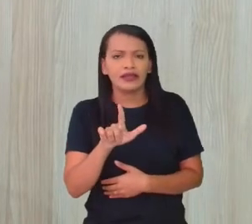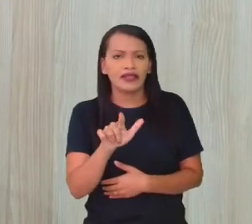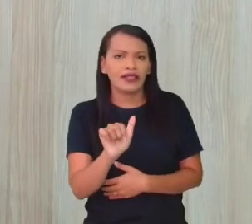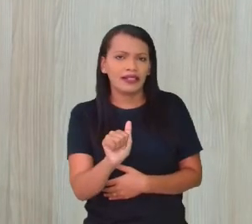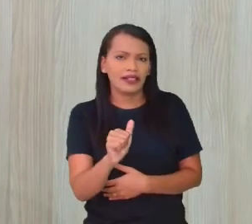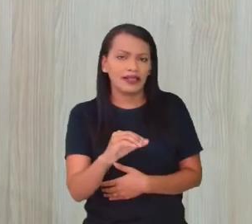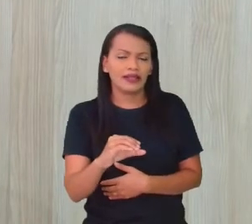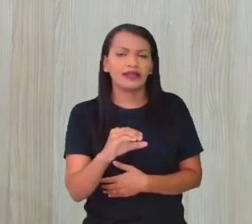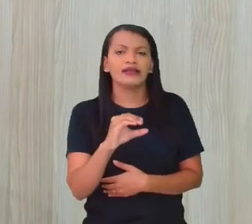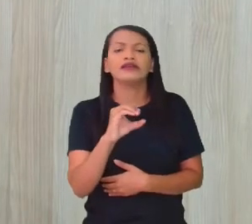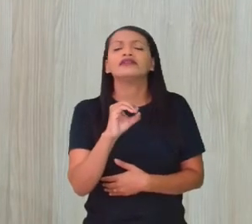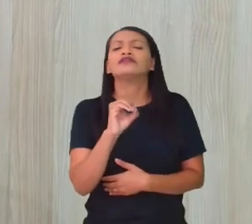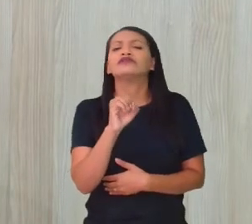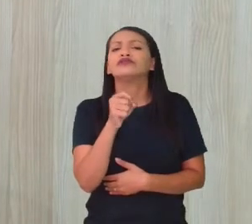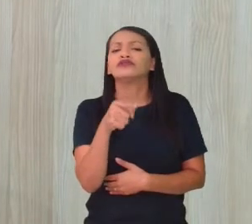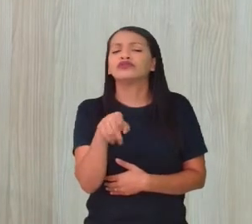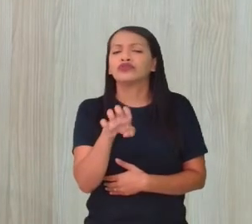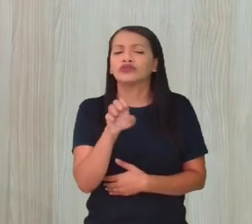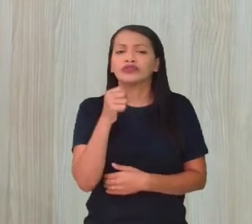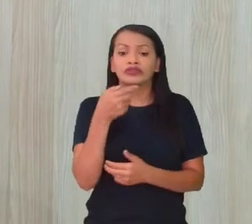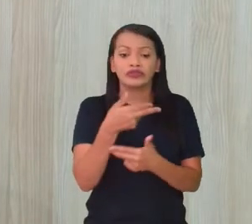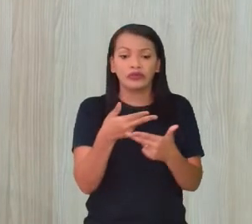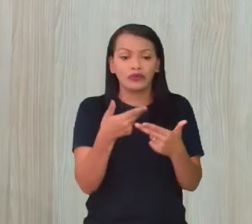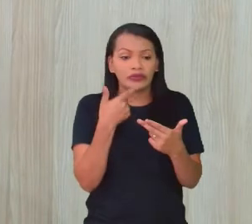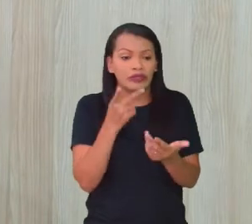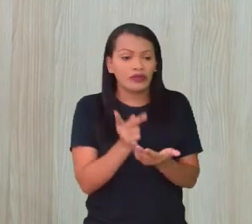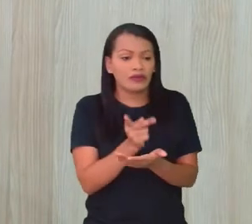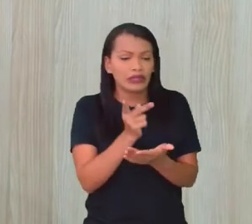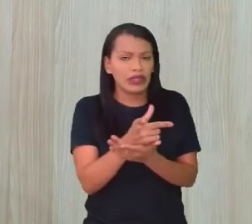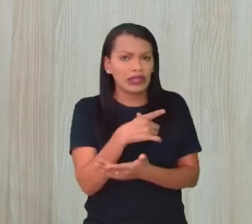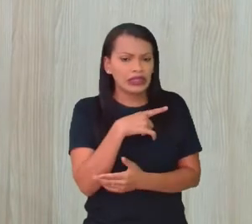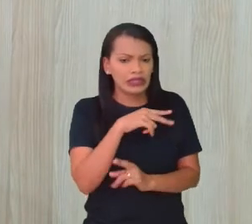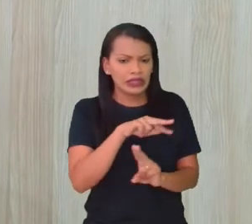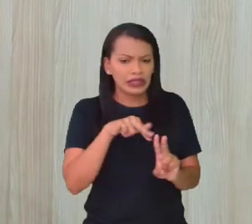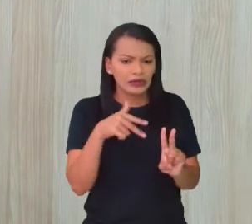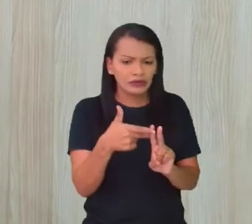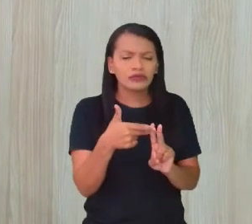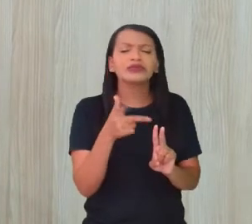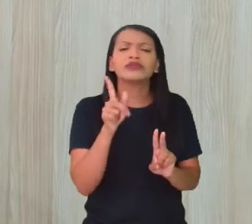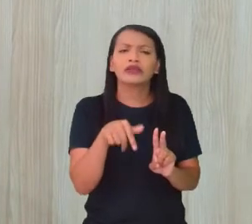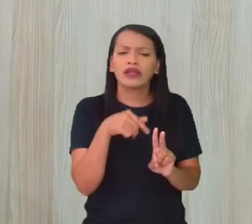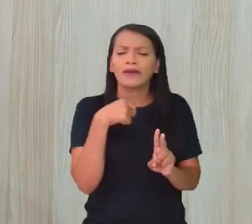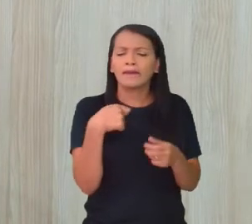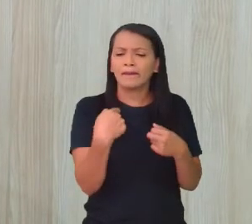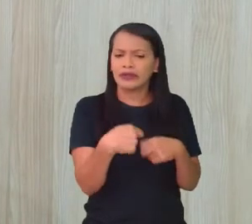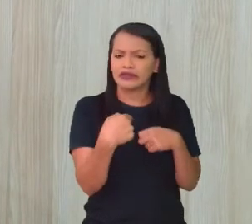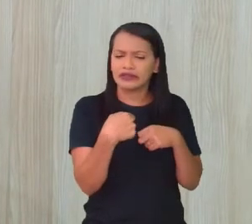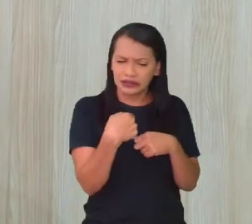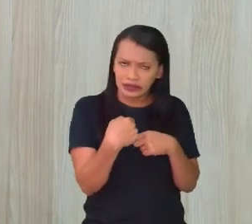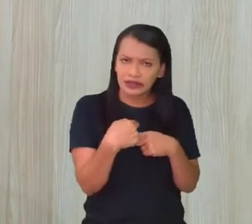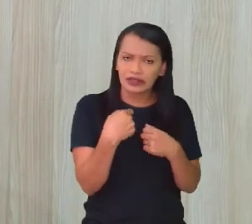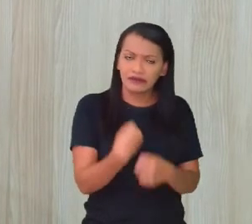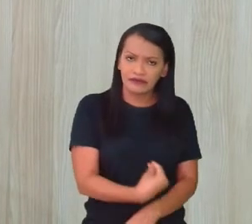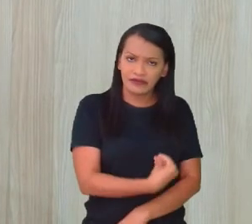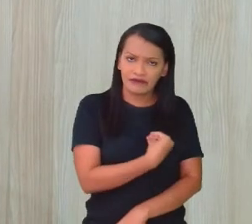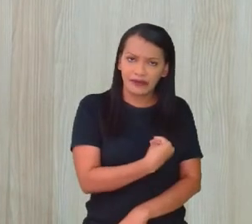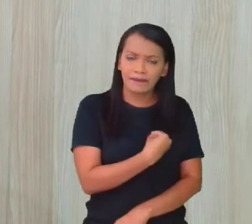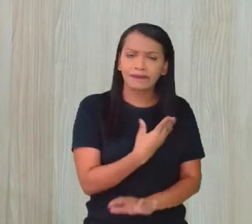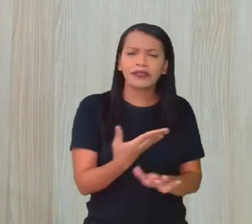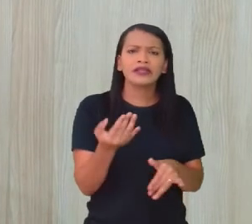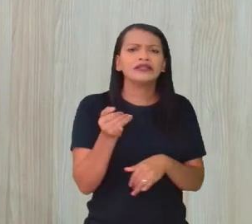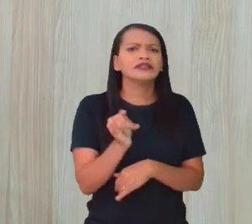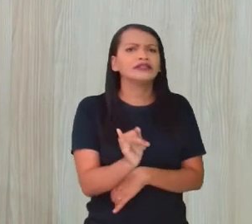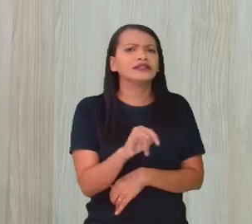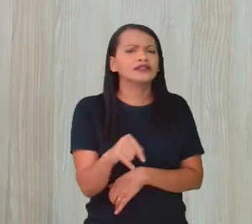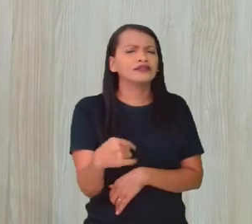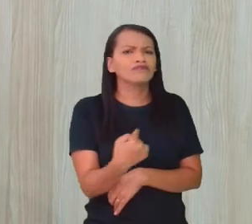acontecem, onde se existem os recursos necessários para que a gente possa sobreviver nesse espaço. E se a